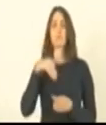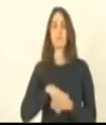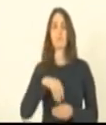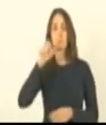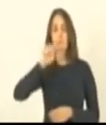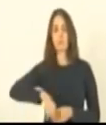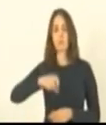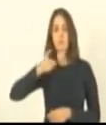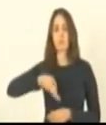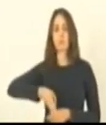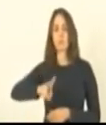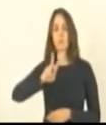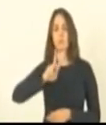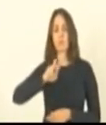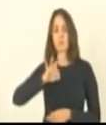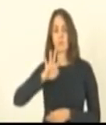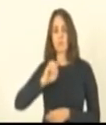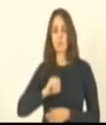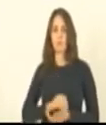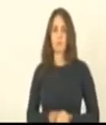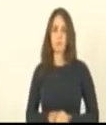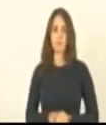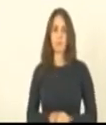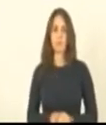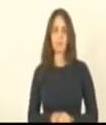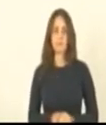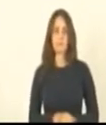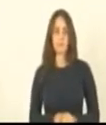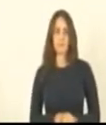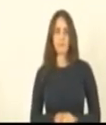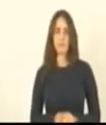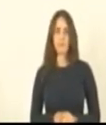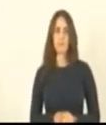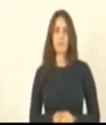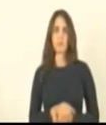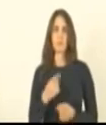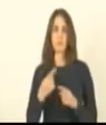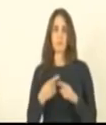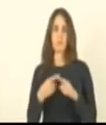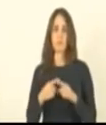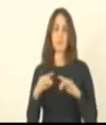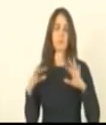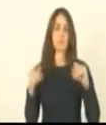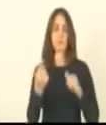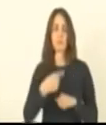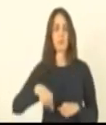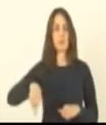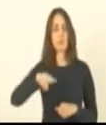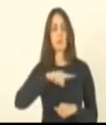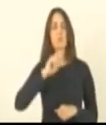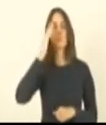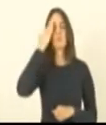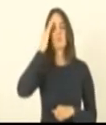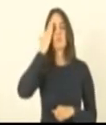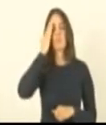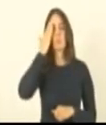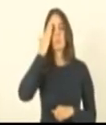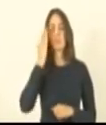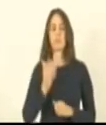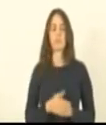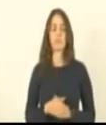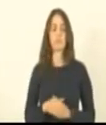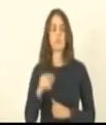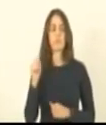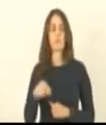manutenção do voto mesmo porque todos nós entendemos que